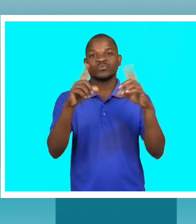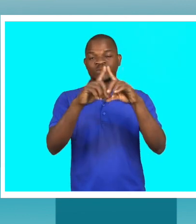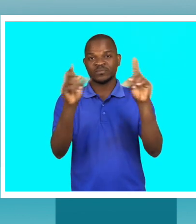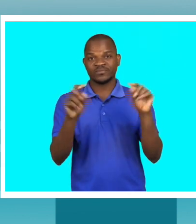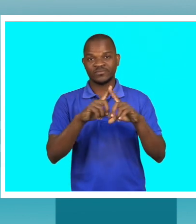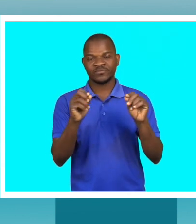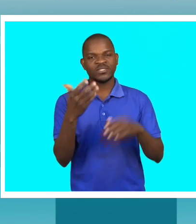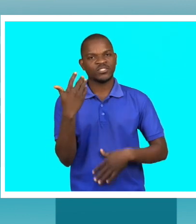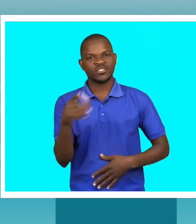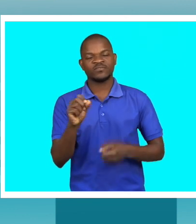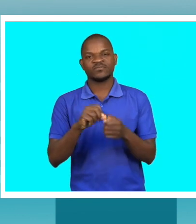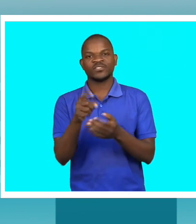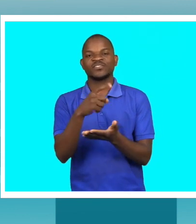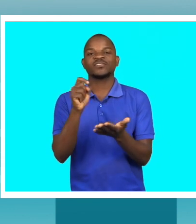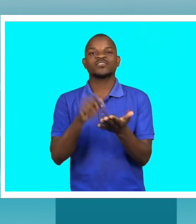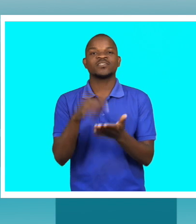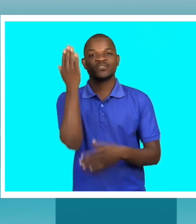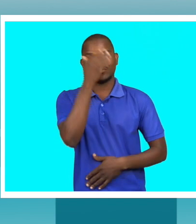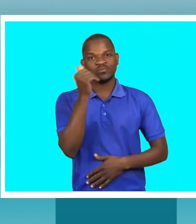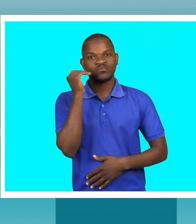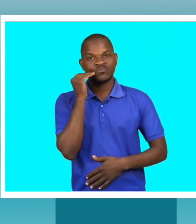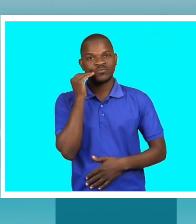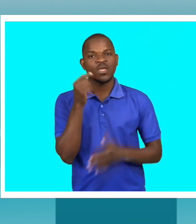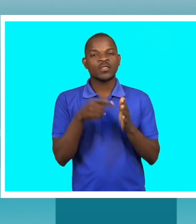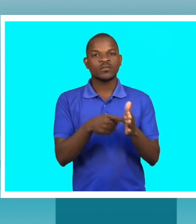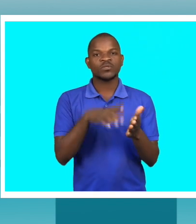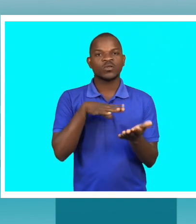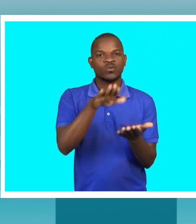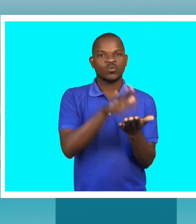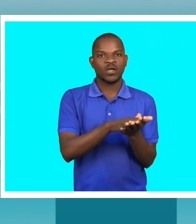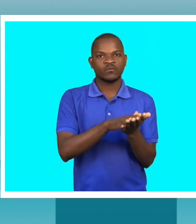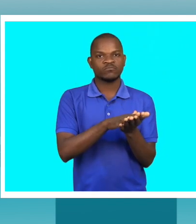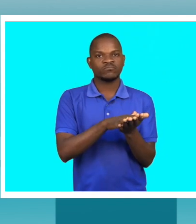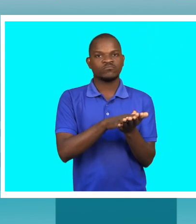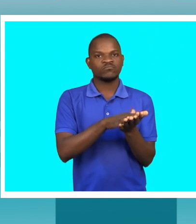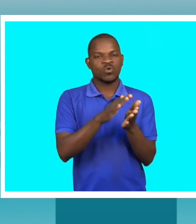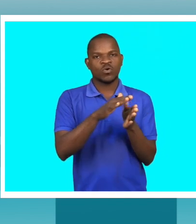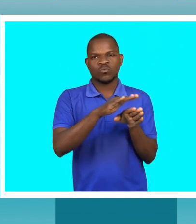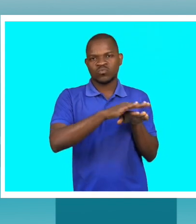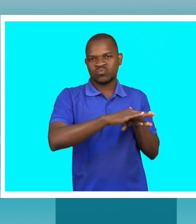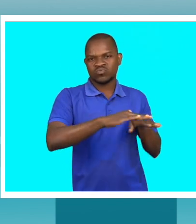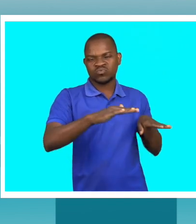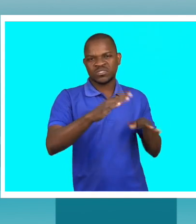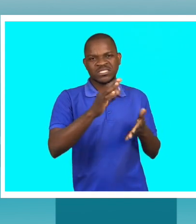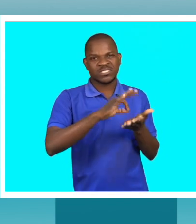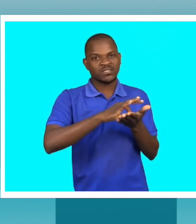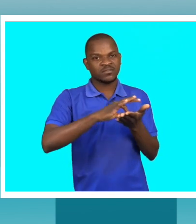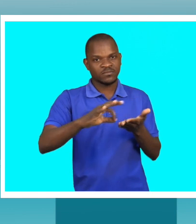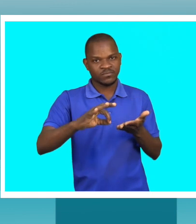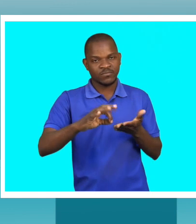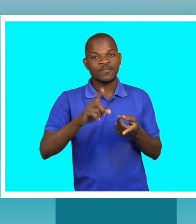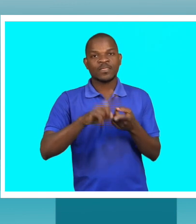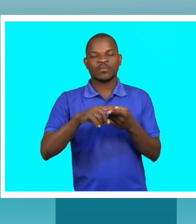que era a parte de cimento como vê está muito limpo temos